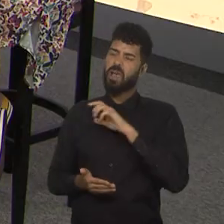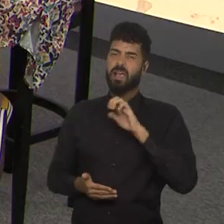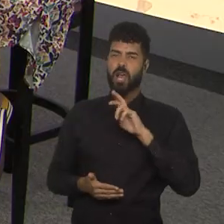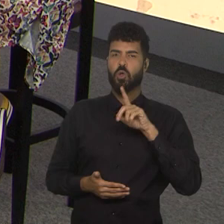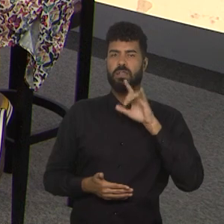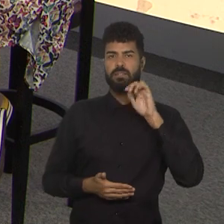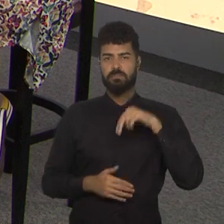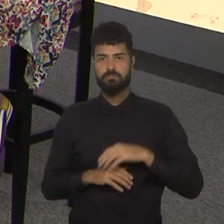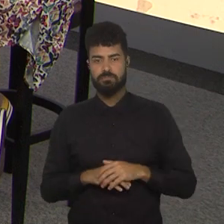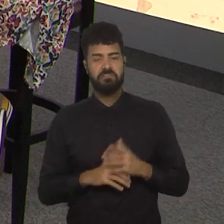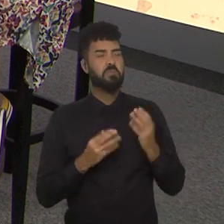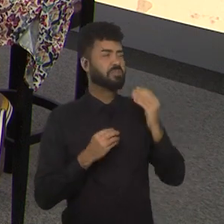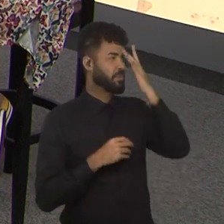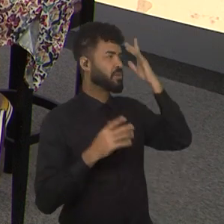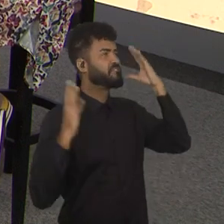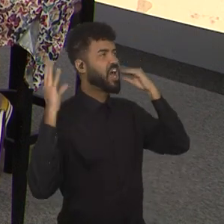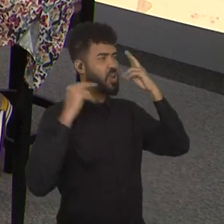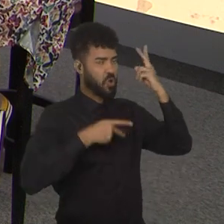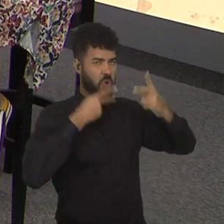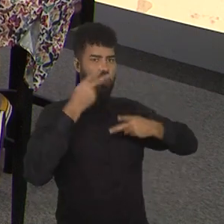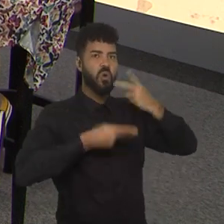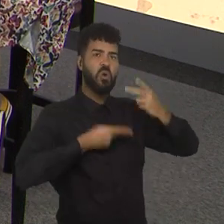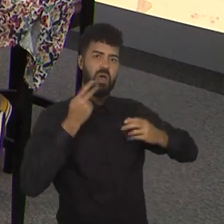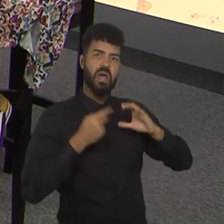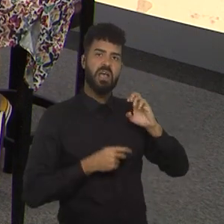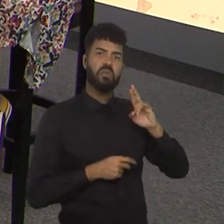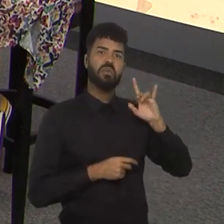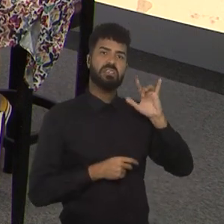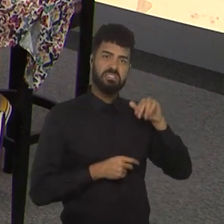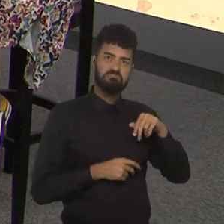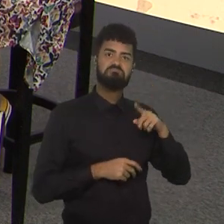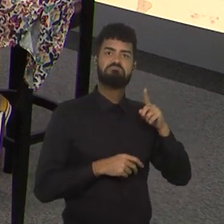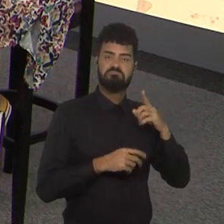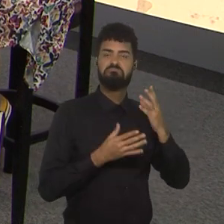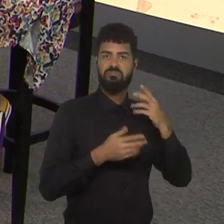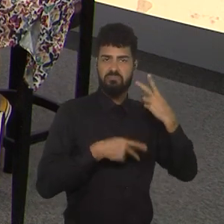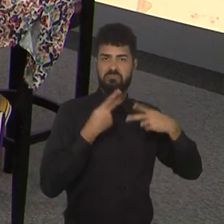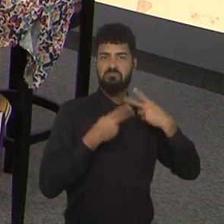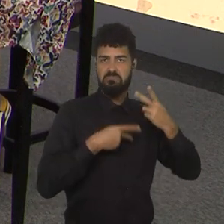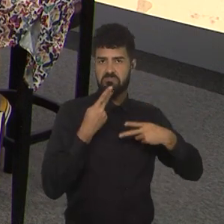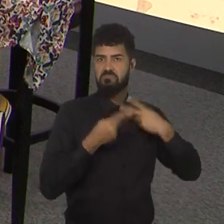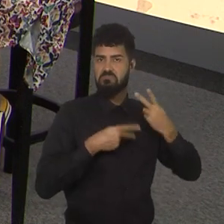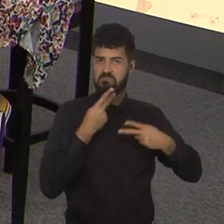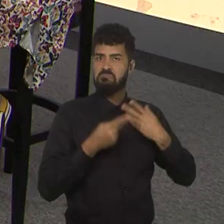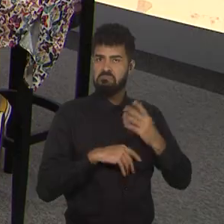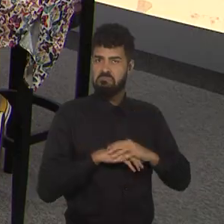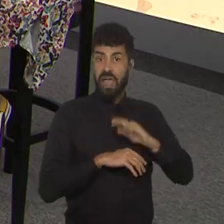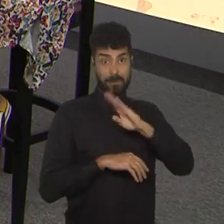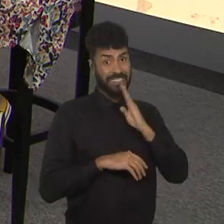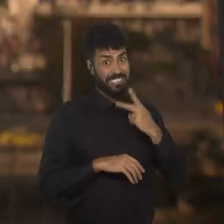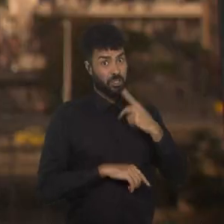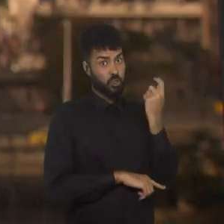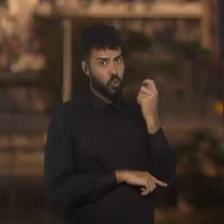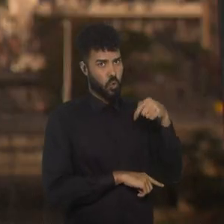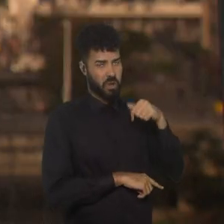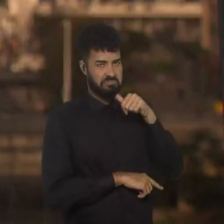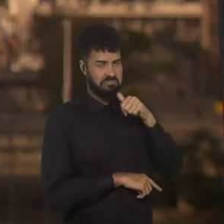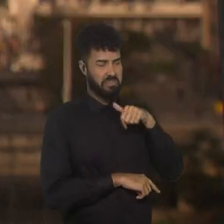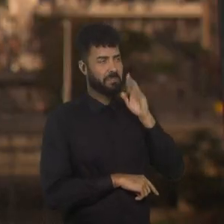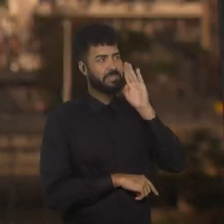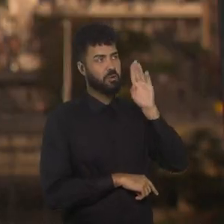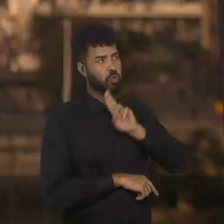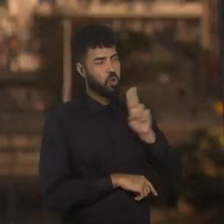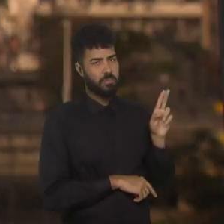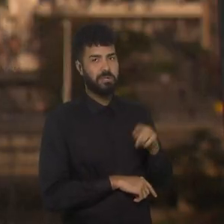Muita gente aposta na Keralin aqui, que já passou, o pessoal que já passou aqui no Copa delas, a Keralin do Brasil é o principal nome.